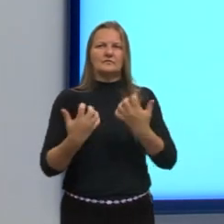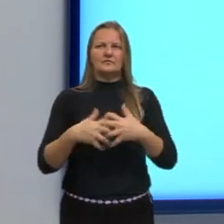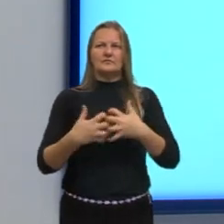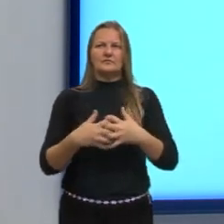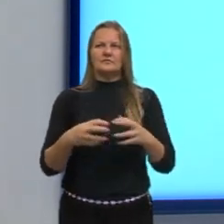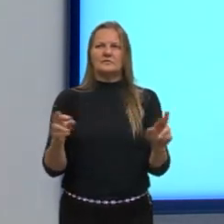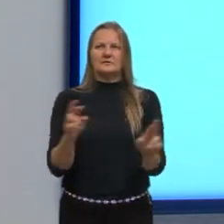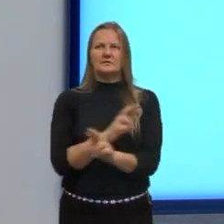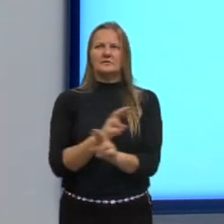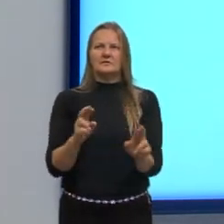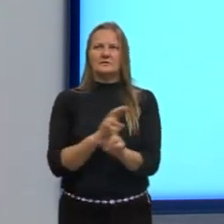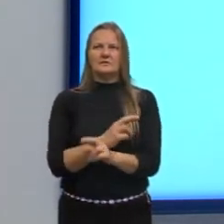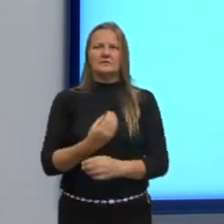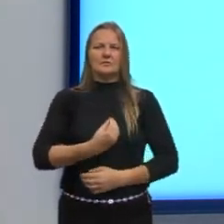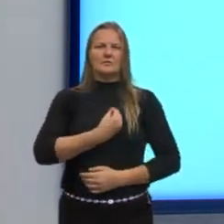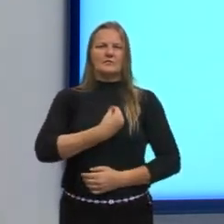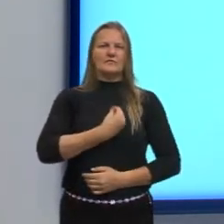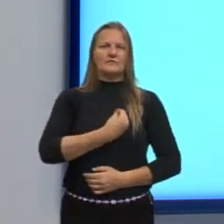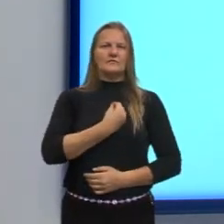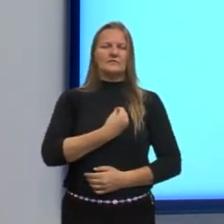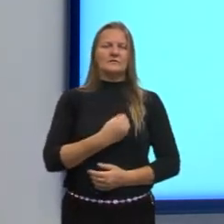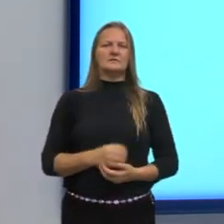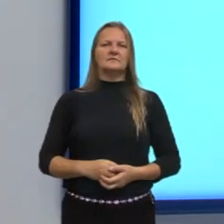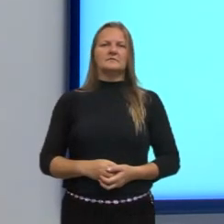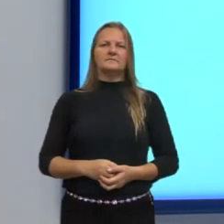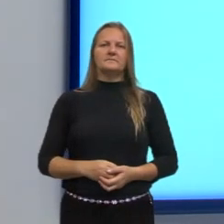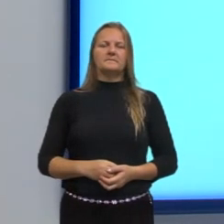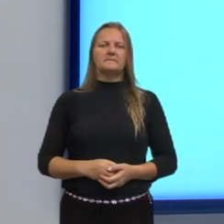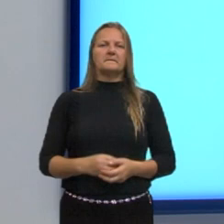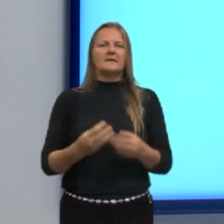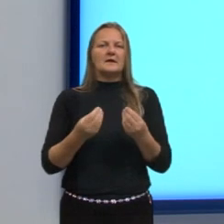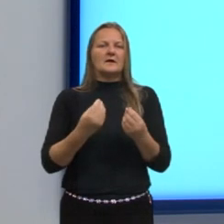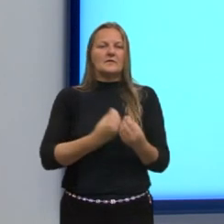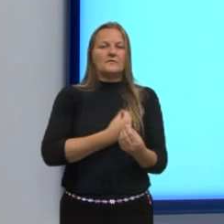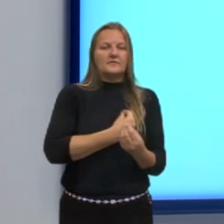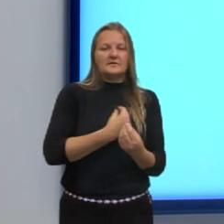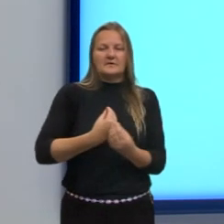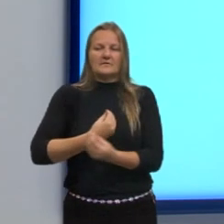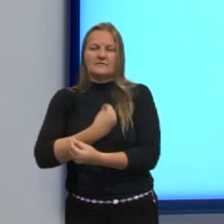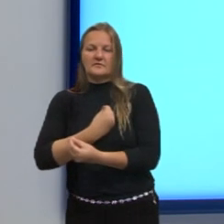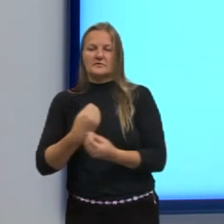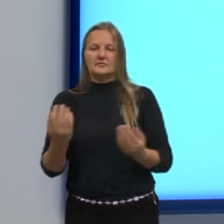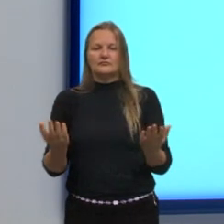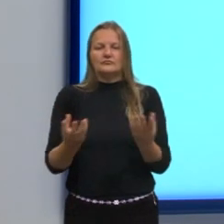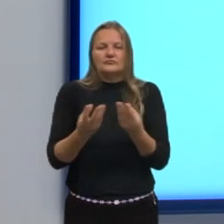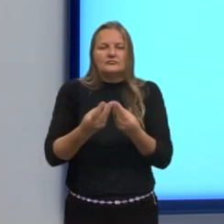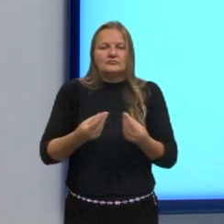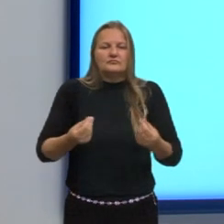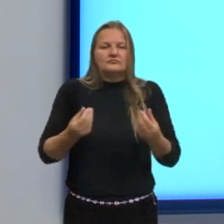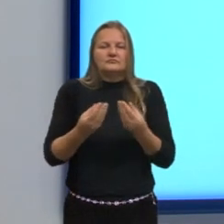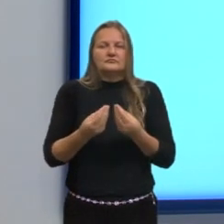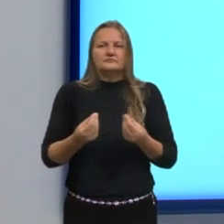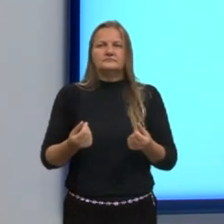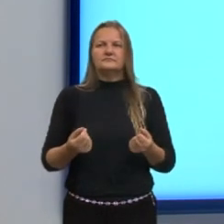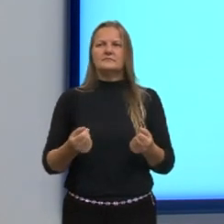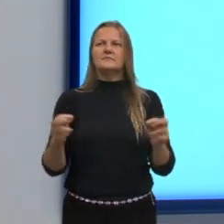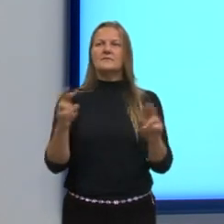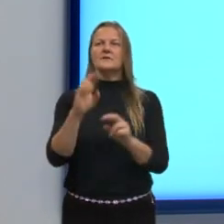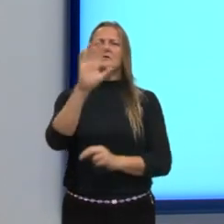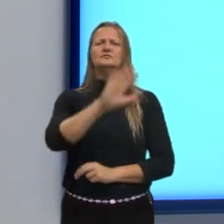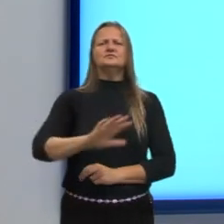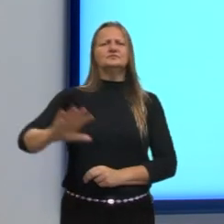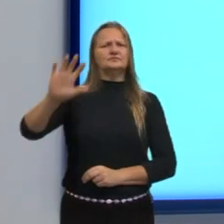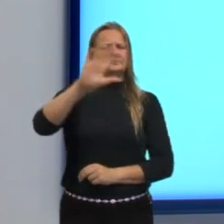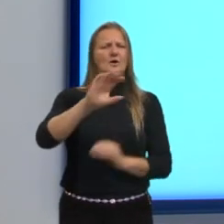relações dos seres vivos, relações harmônicas, desarmônicas. Então, isso aqui eu coloquei para vocês